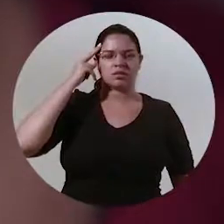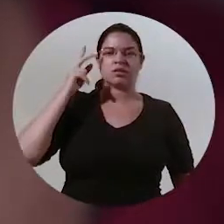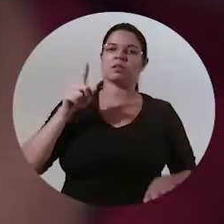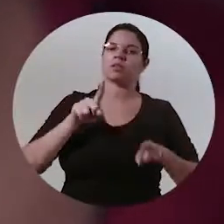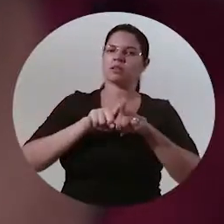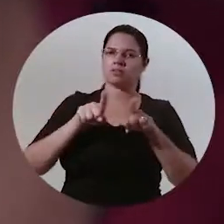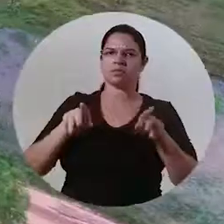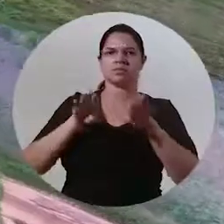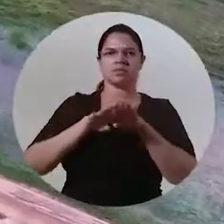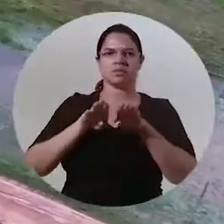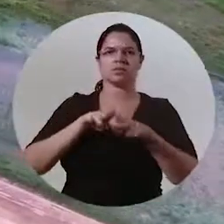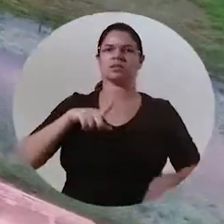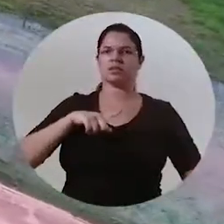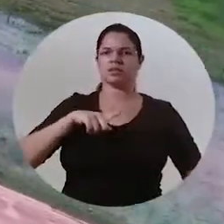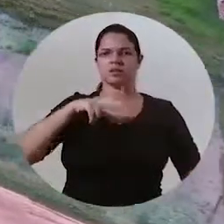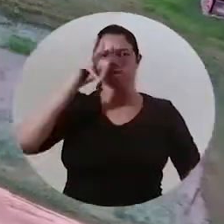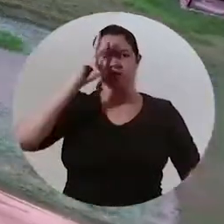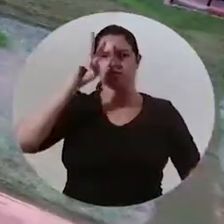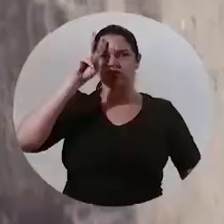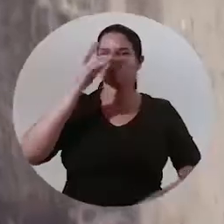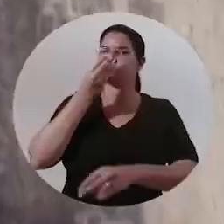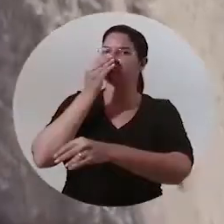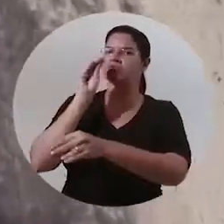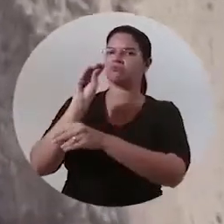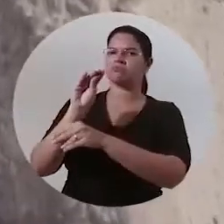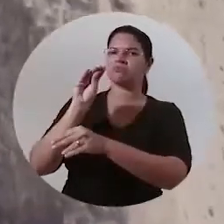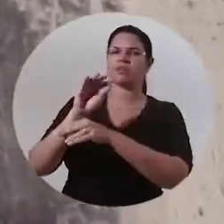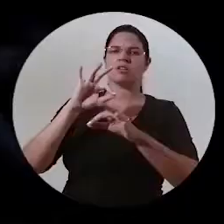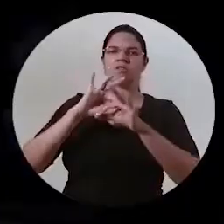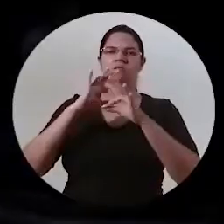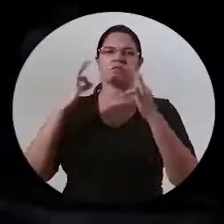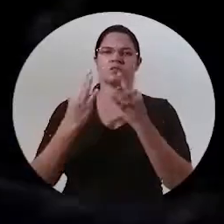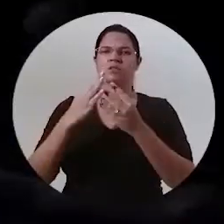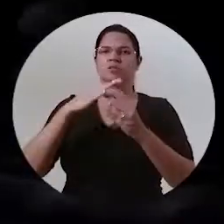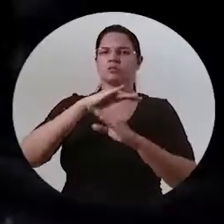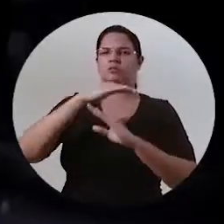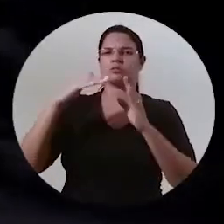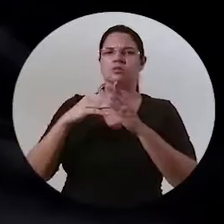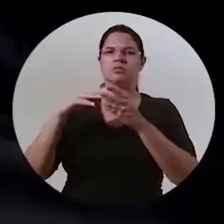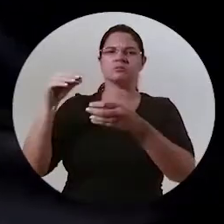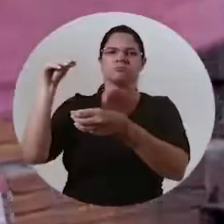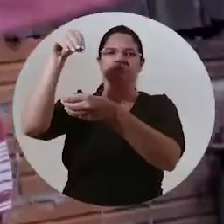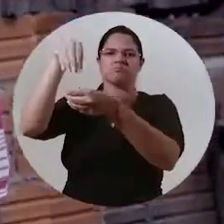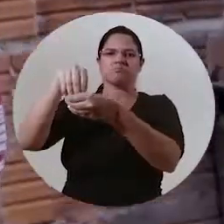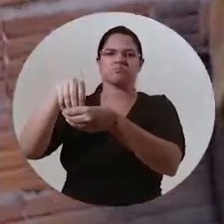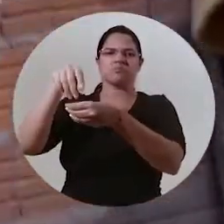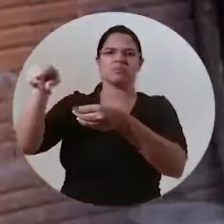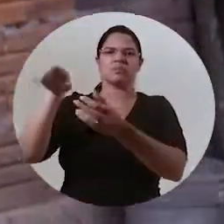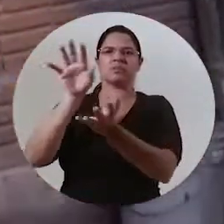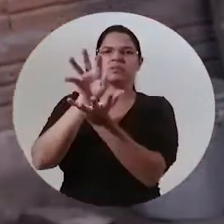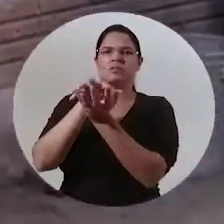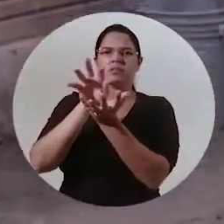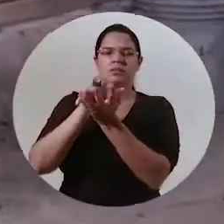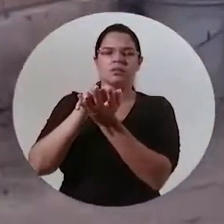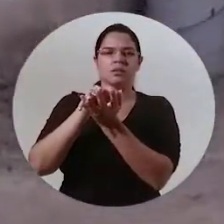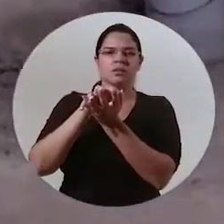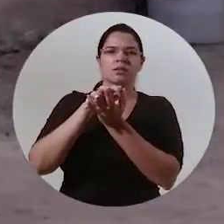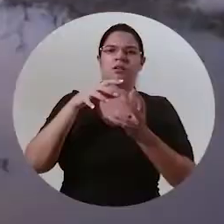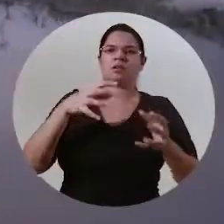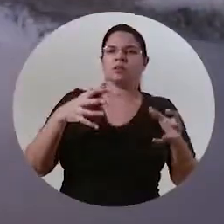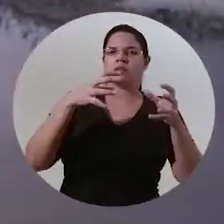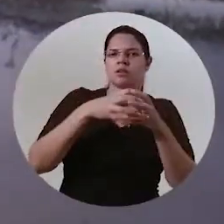a sonhar Mas também temos histórias de abandono Uma família inteira esquecida no meio do